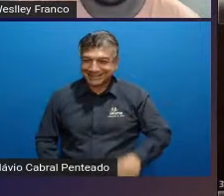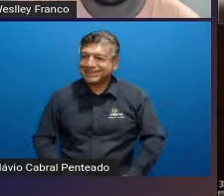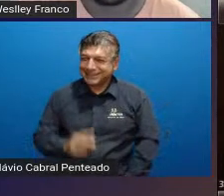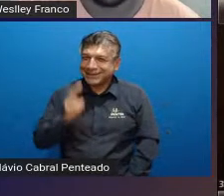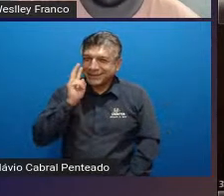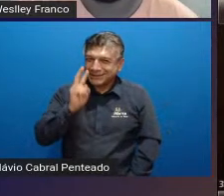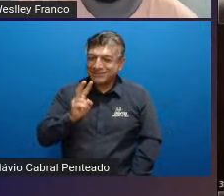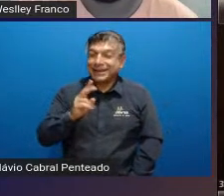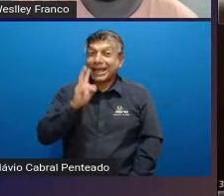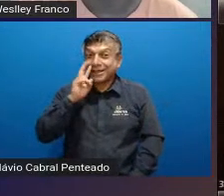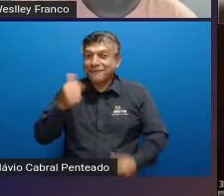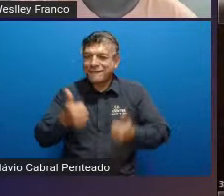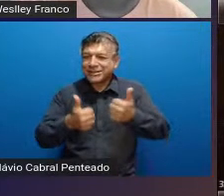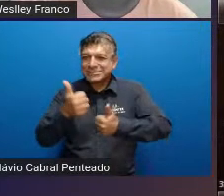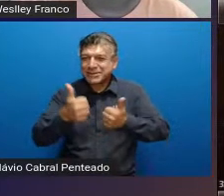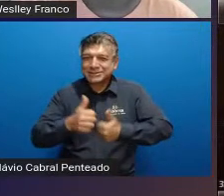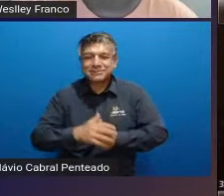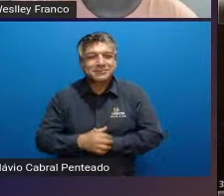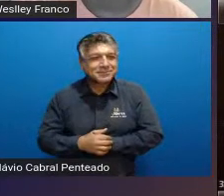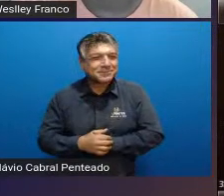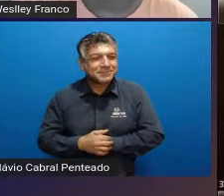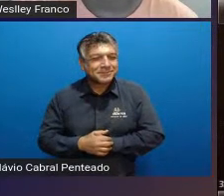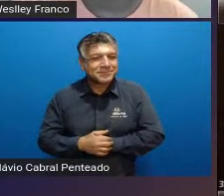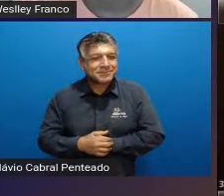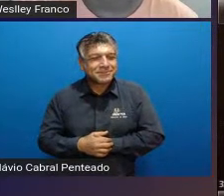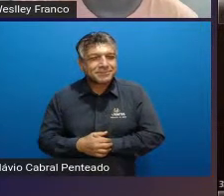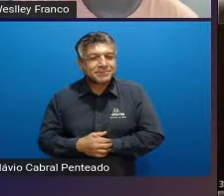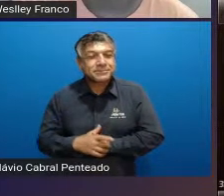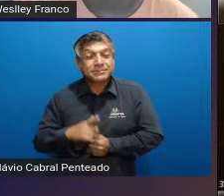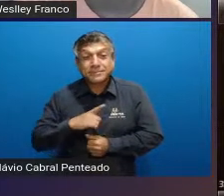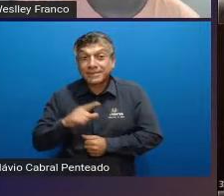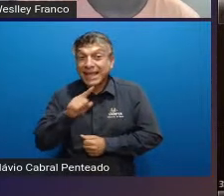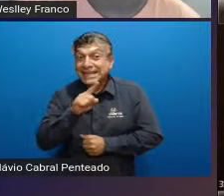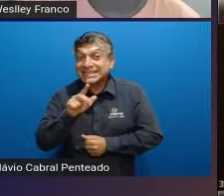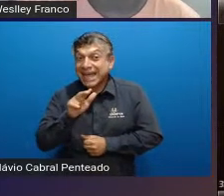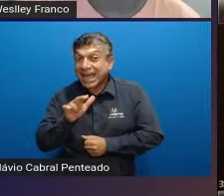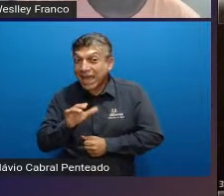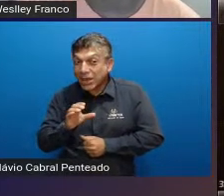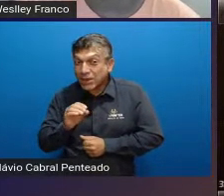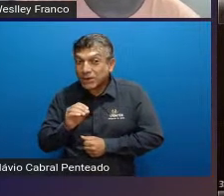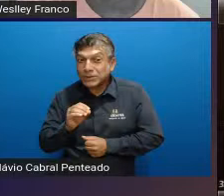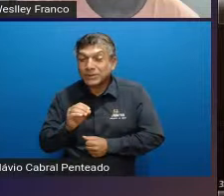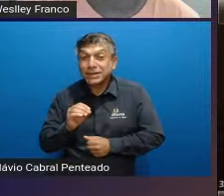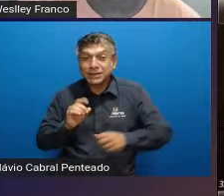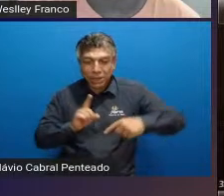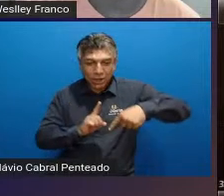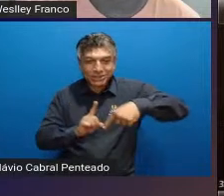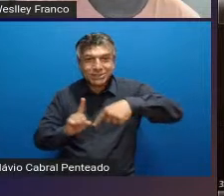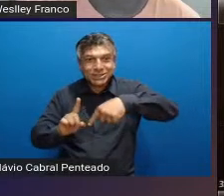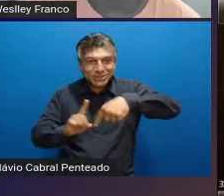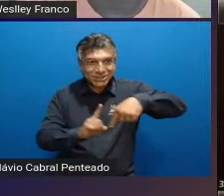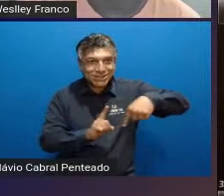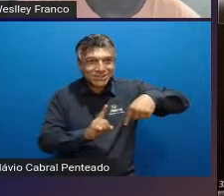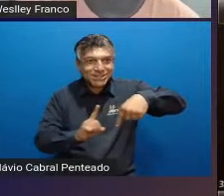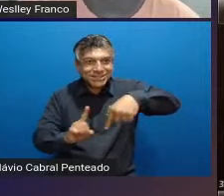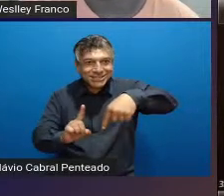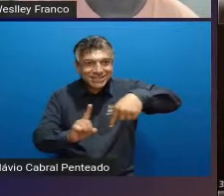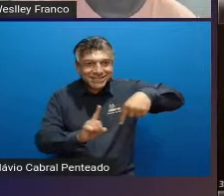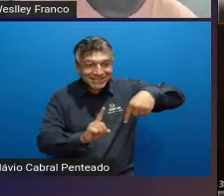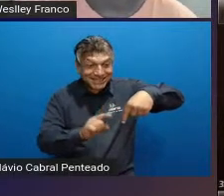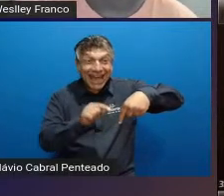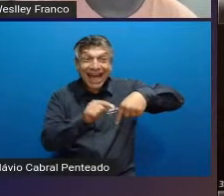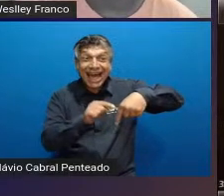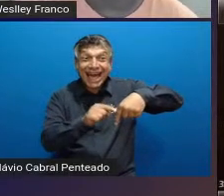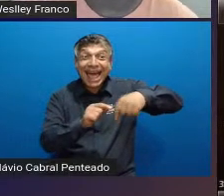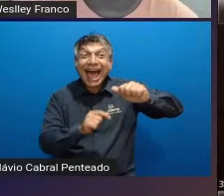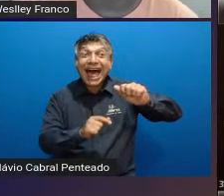ver jogos de futebol e os zagueiros ali em situações de um contra um ali que está o zagueiro e o atacante que eles estão